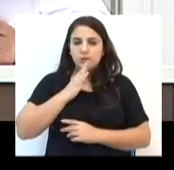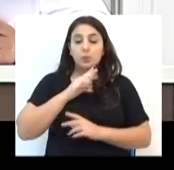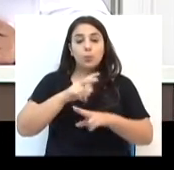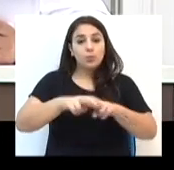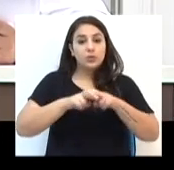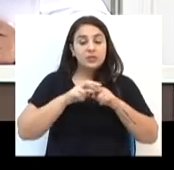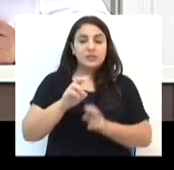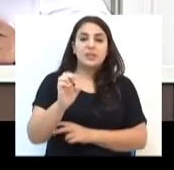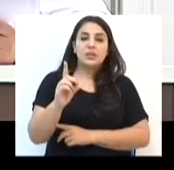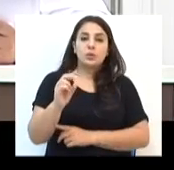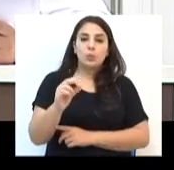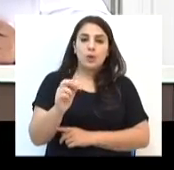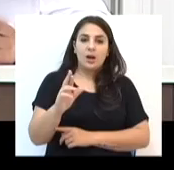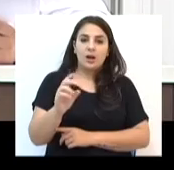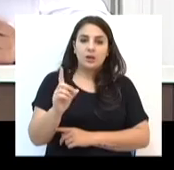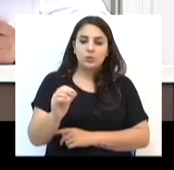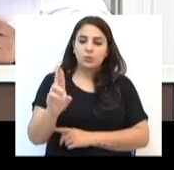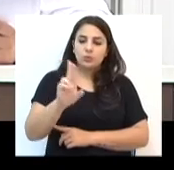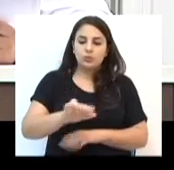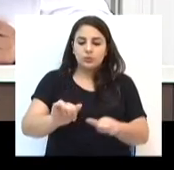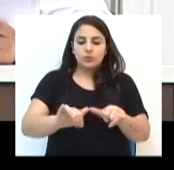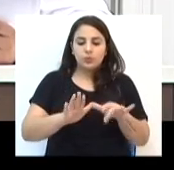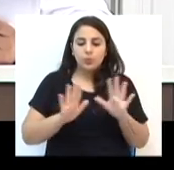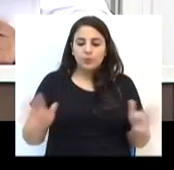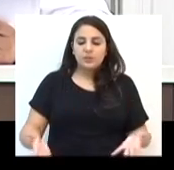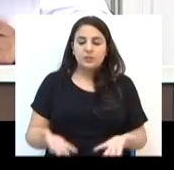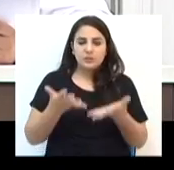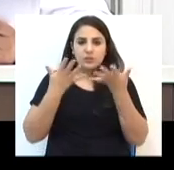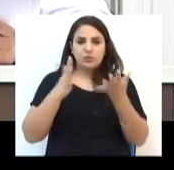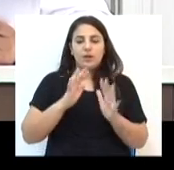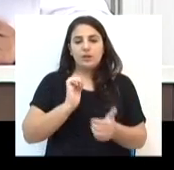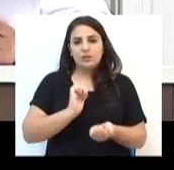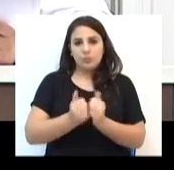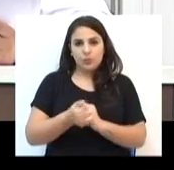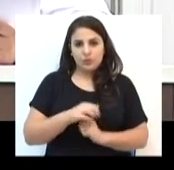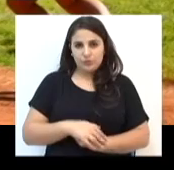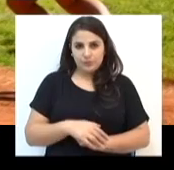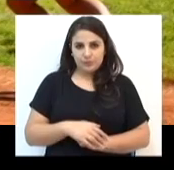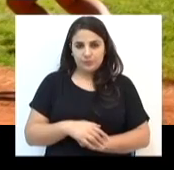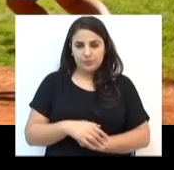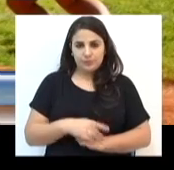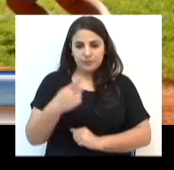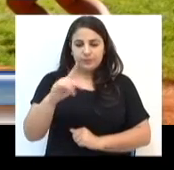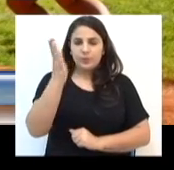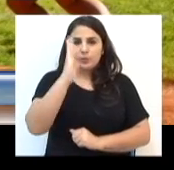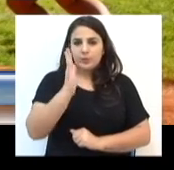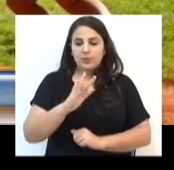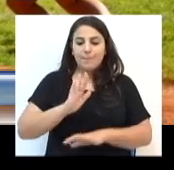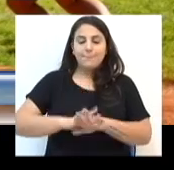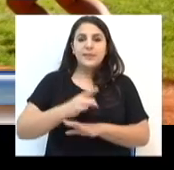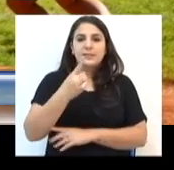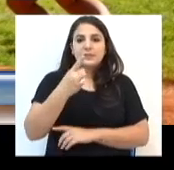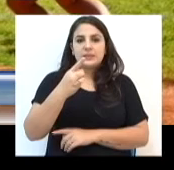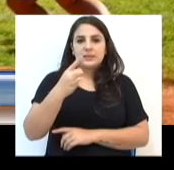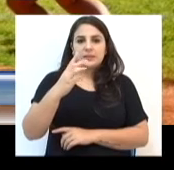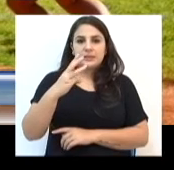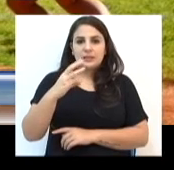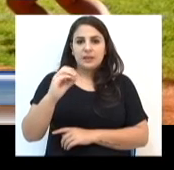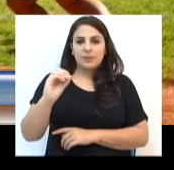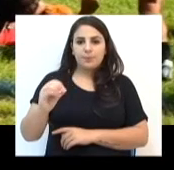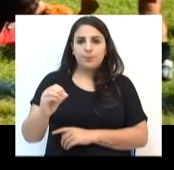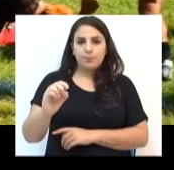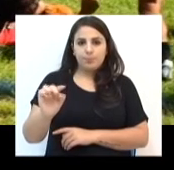vereador Eduardo Pelicioli utilizou a tribuna para incentivar o esporte. No Brasil, são mais de 30 mil